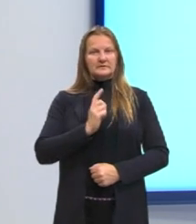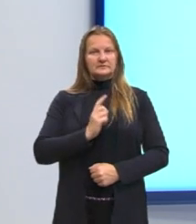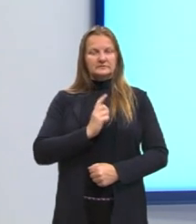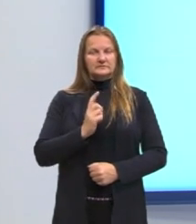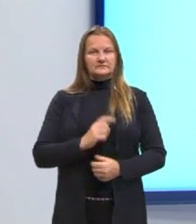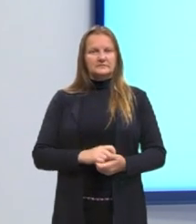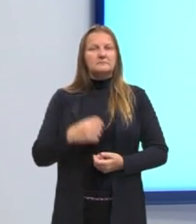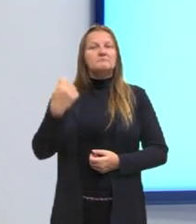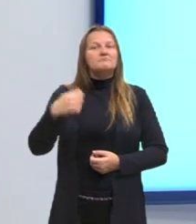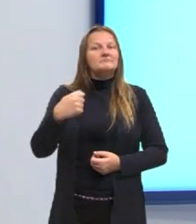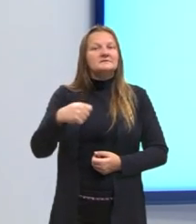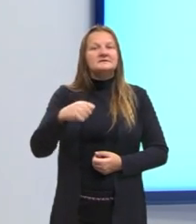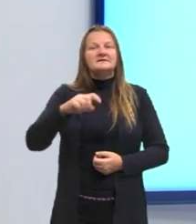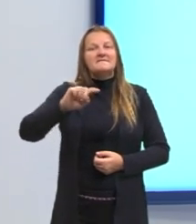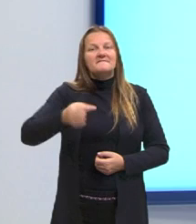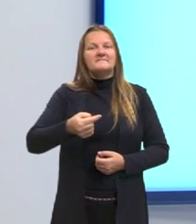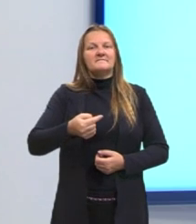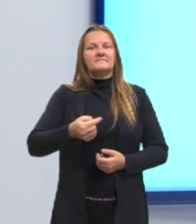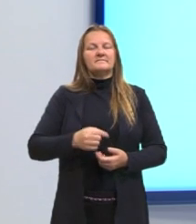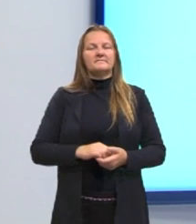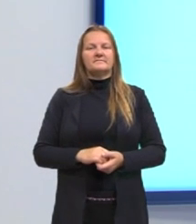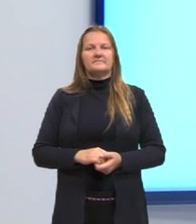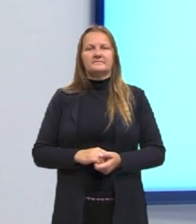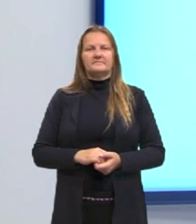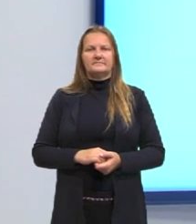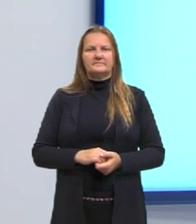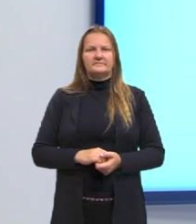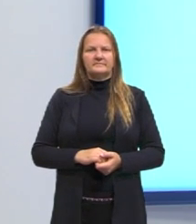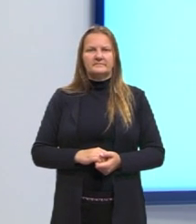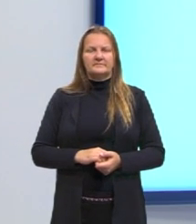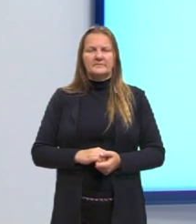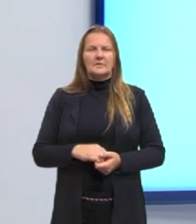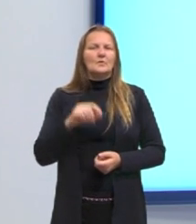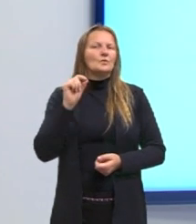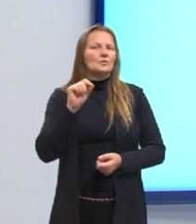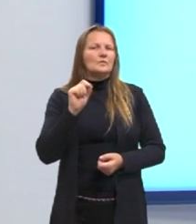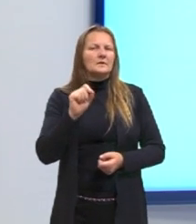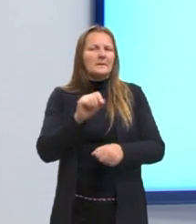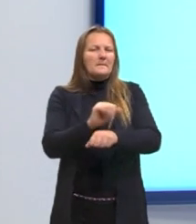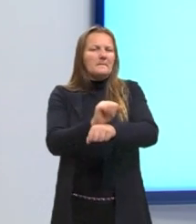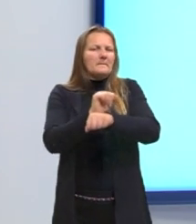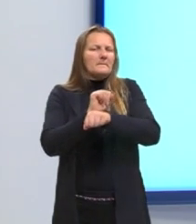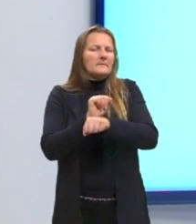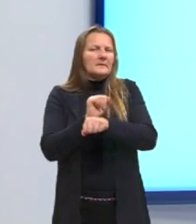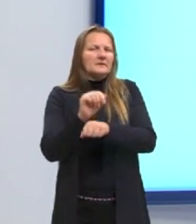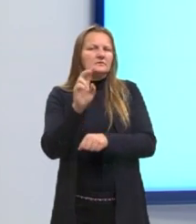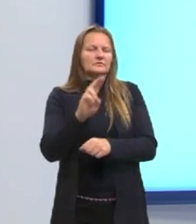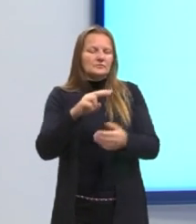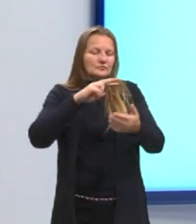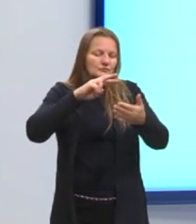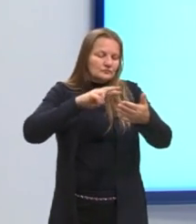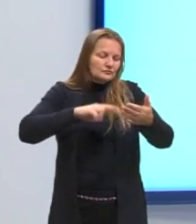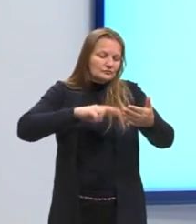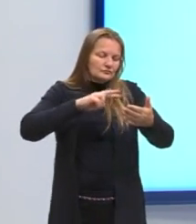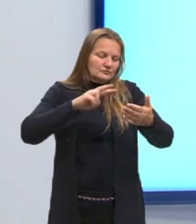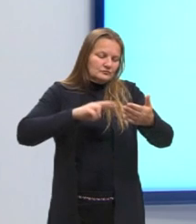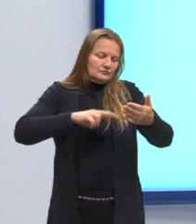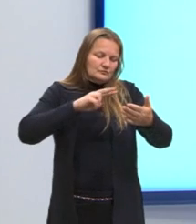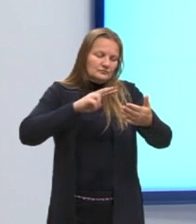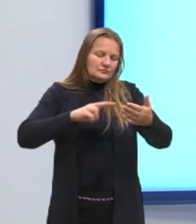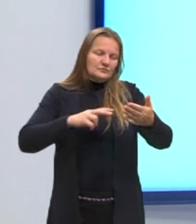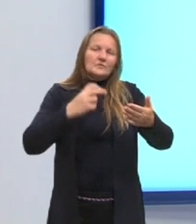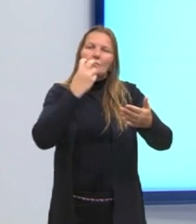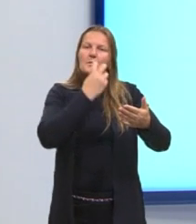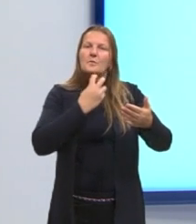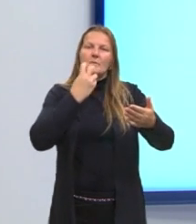necessidade de usar a vírgula, além de pensar na pausa, que essa pausa é mais útil para quando a gente está lendo, né? Na oralidade,